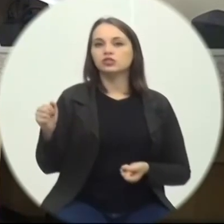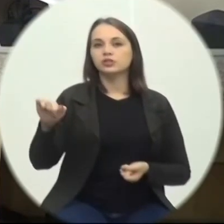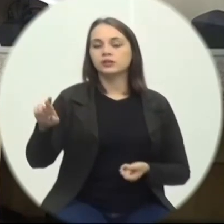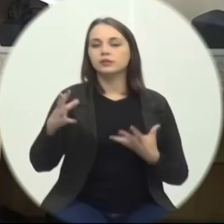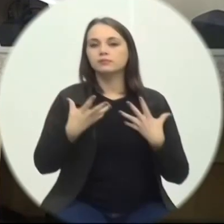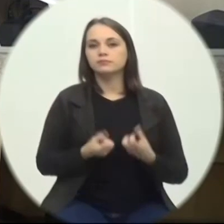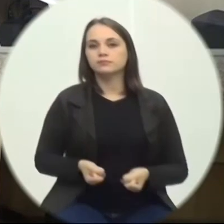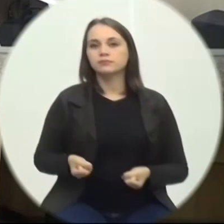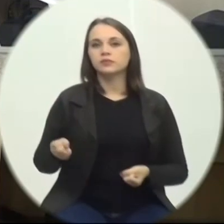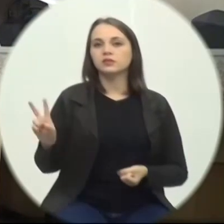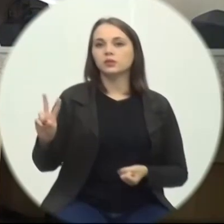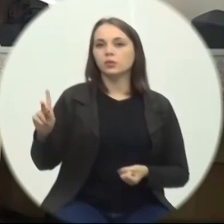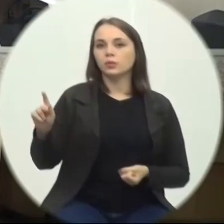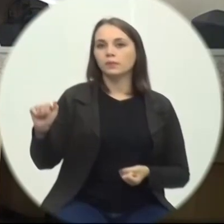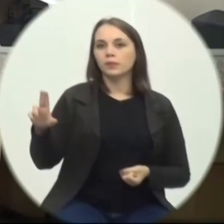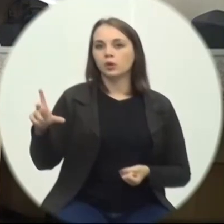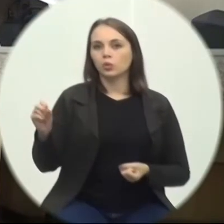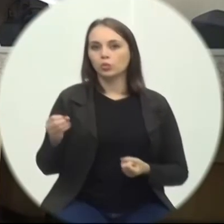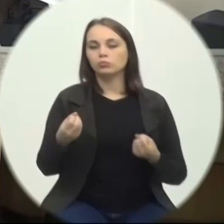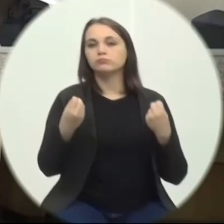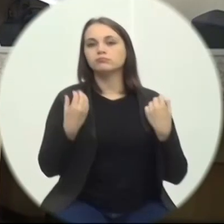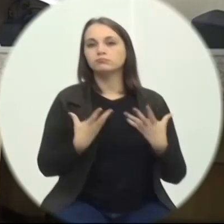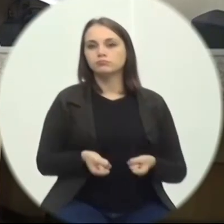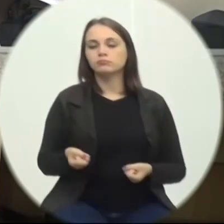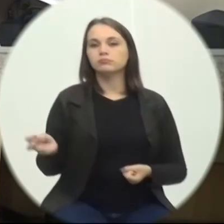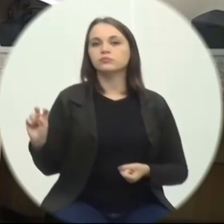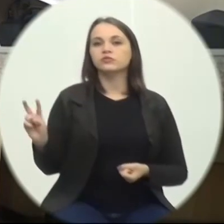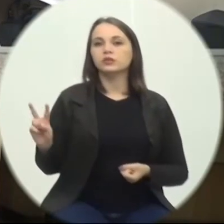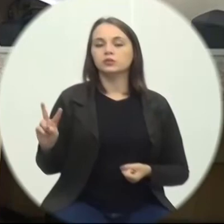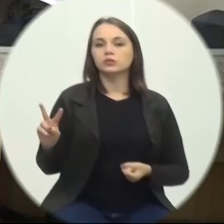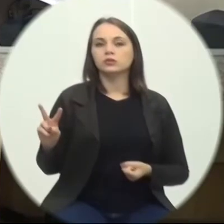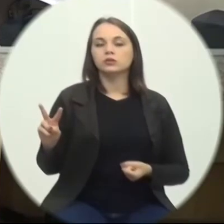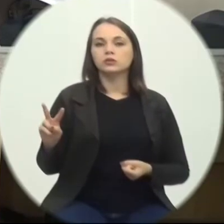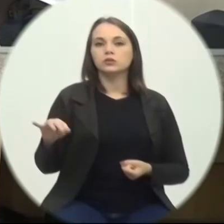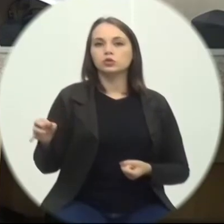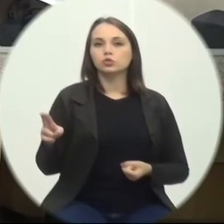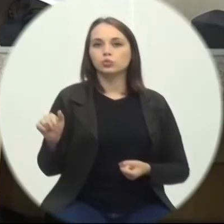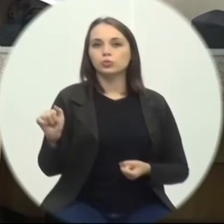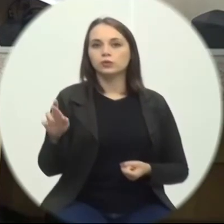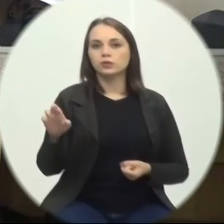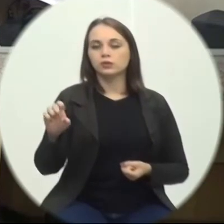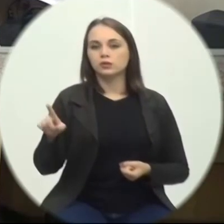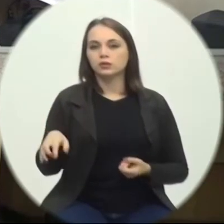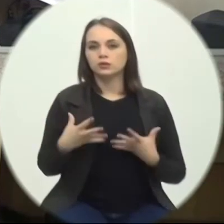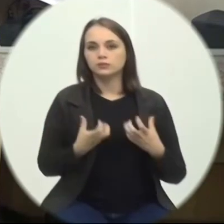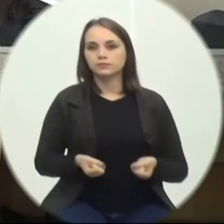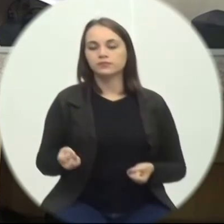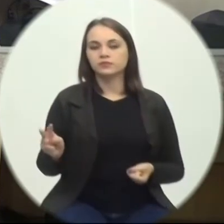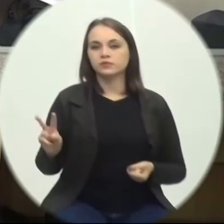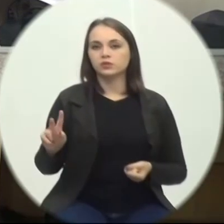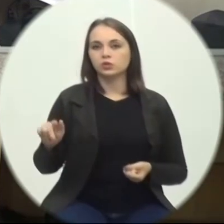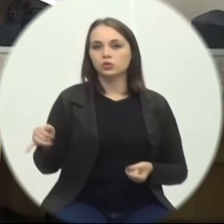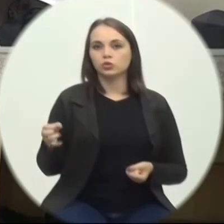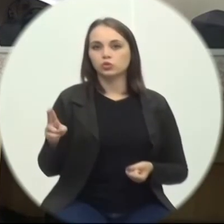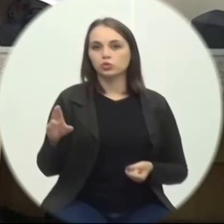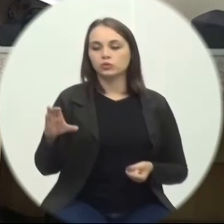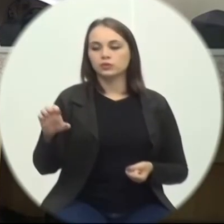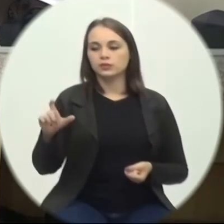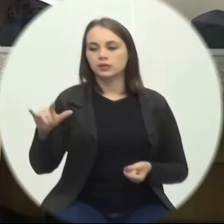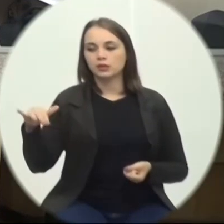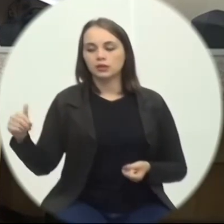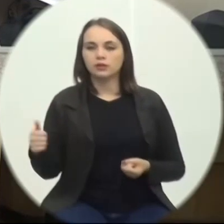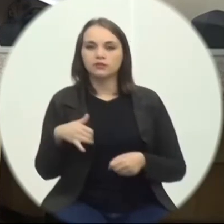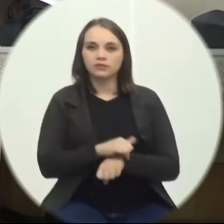vereador Paulo a favor vereador Juarez de Jesus a favor vereadora Juscelia Vargas